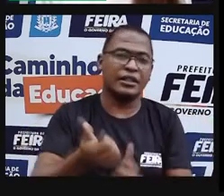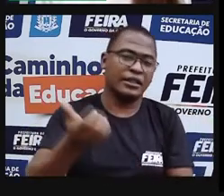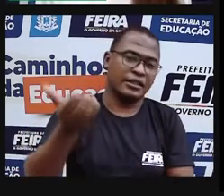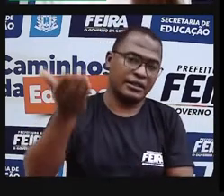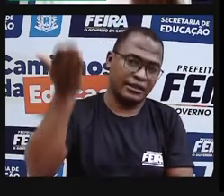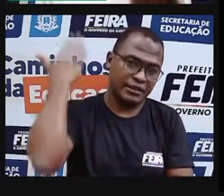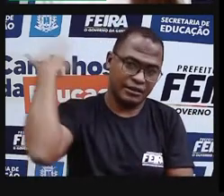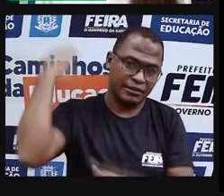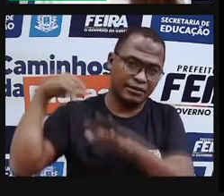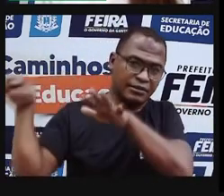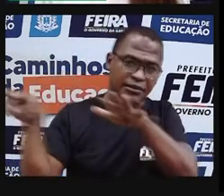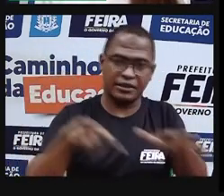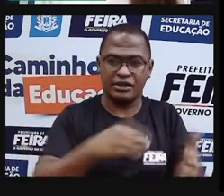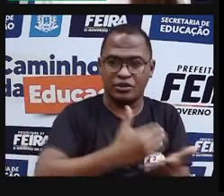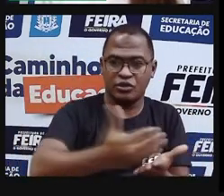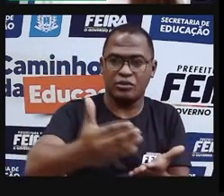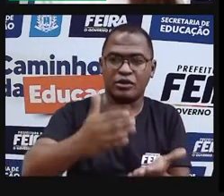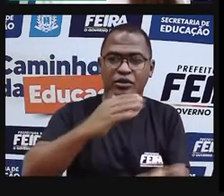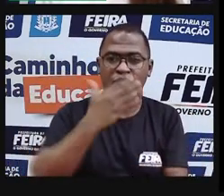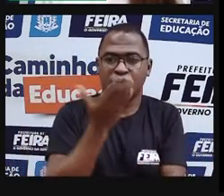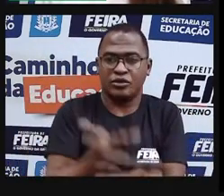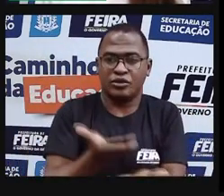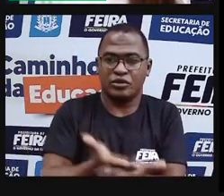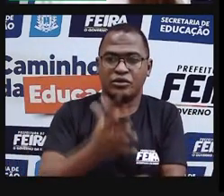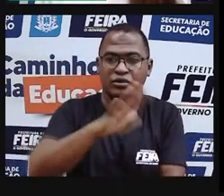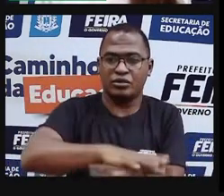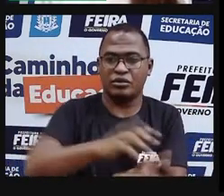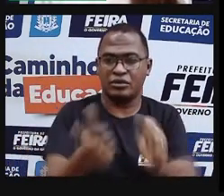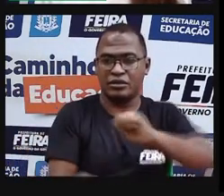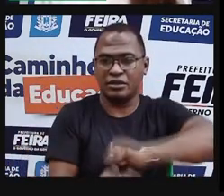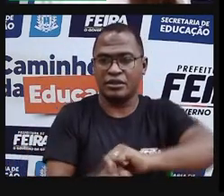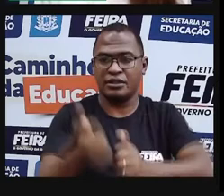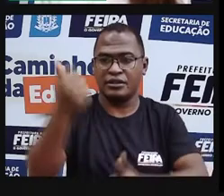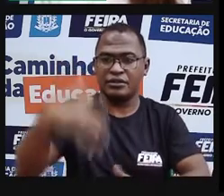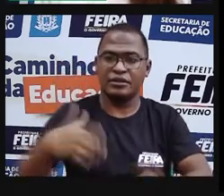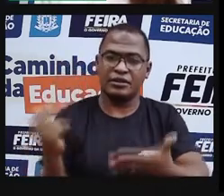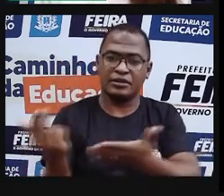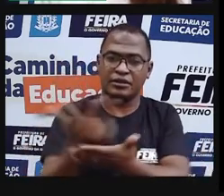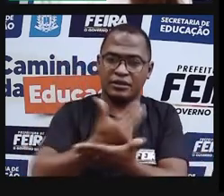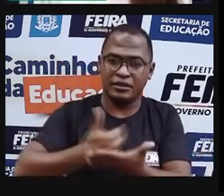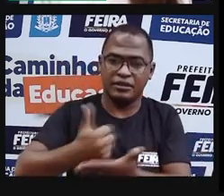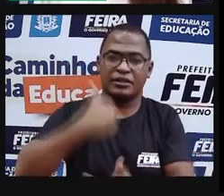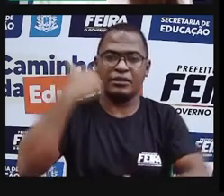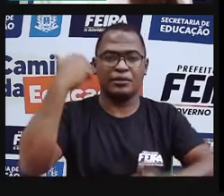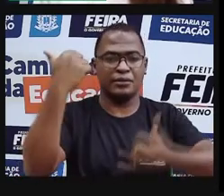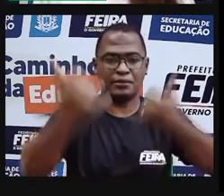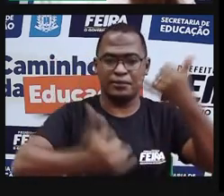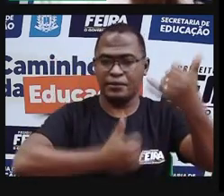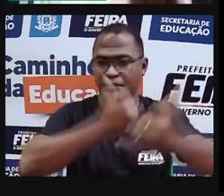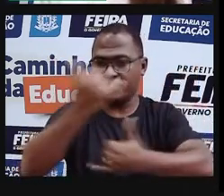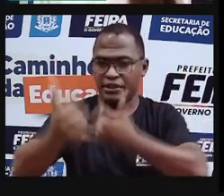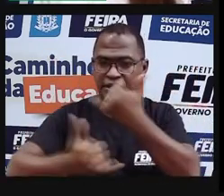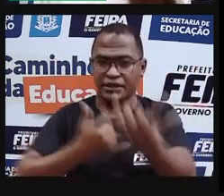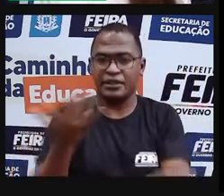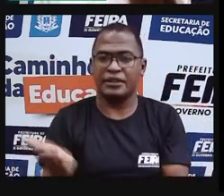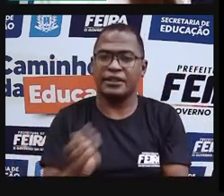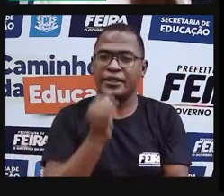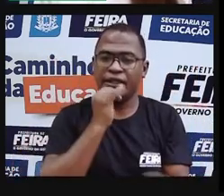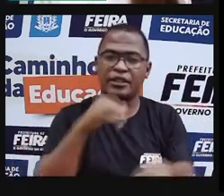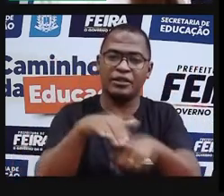iniciamos nossas aulas de arte falando sobre desenho, brincadeiras, né? Falamos de alguns